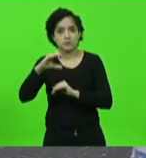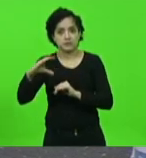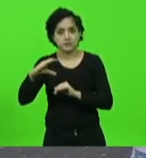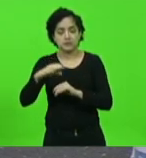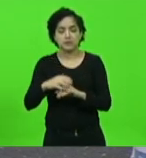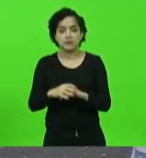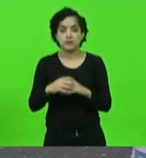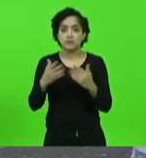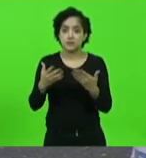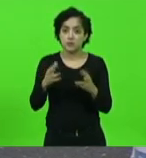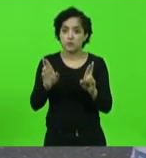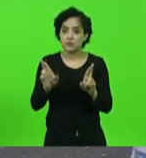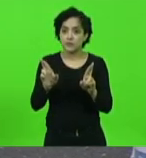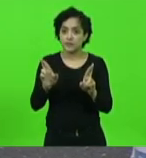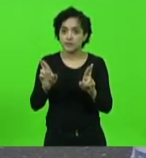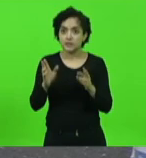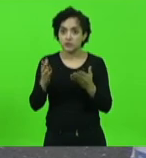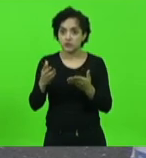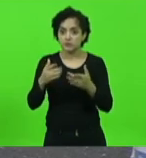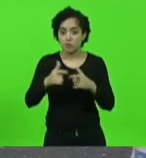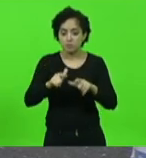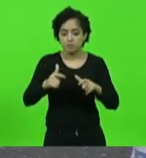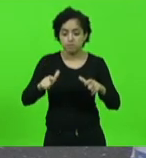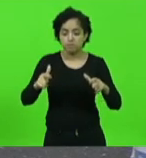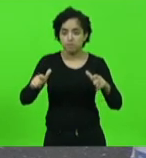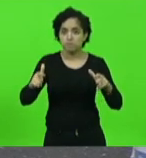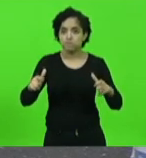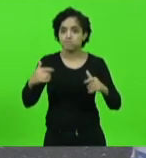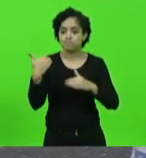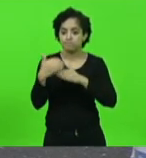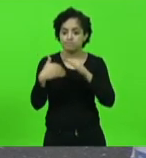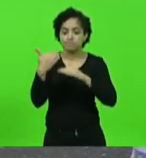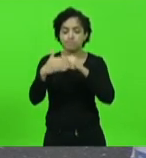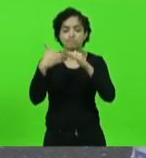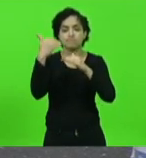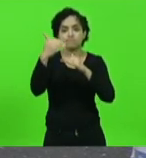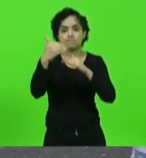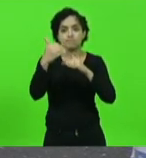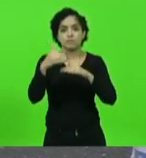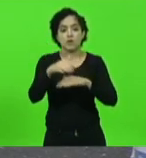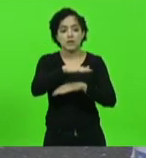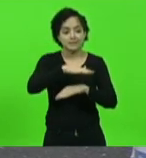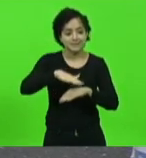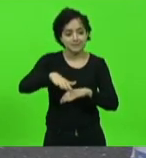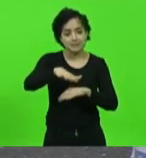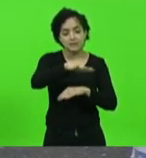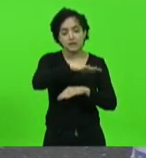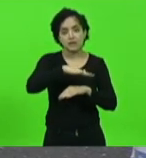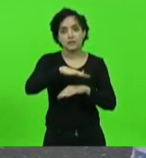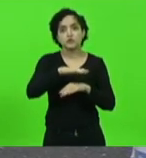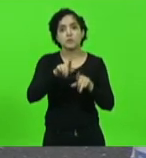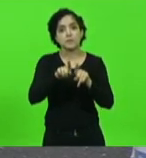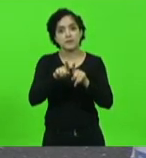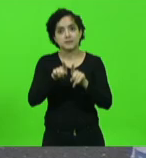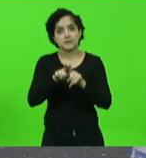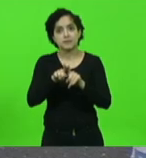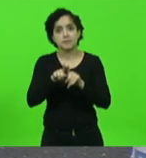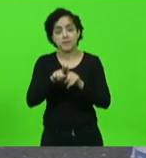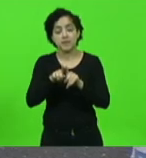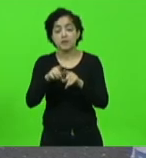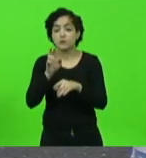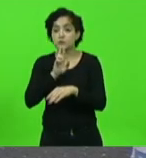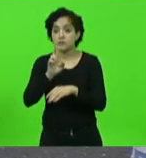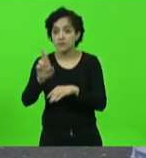expectativa de um crescimento vertiginoso não apenas na região mas também os resultados